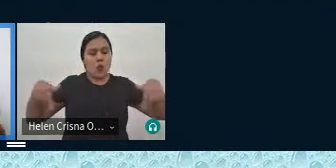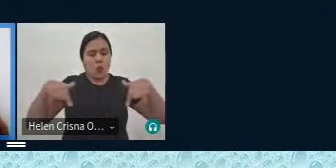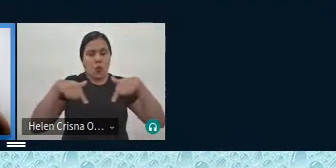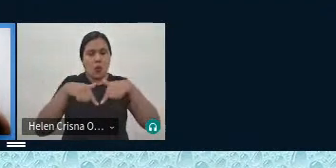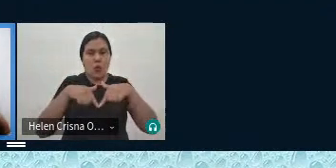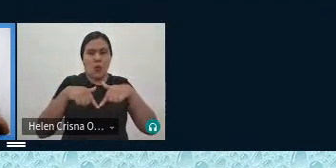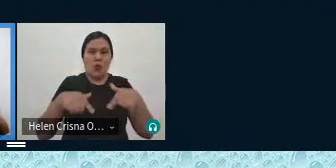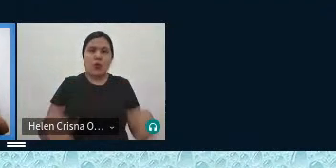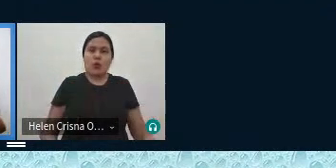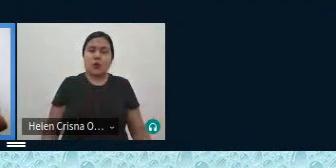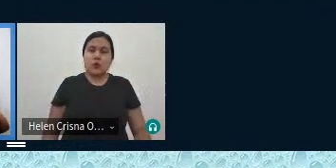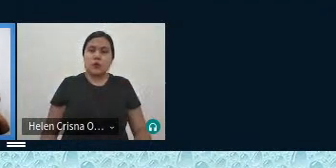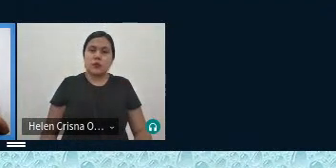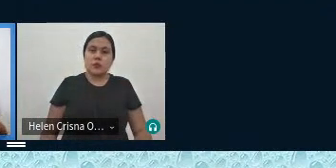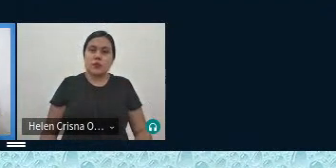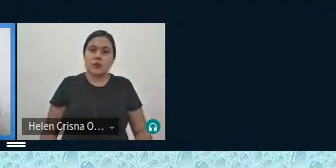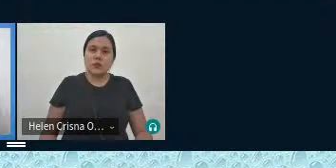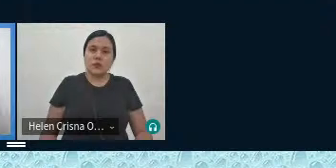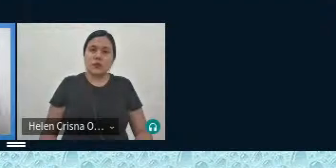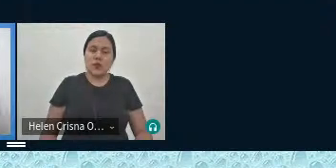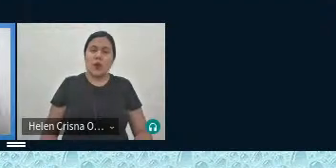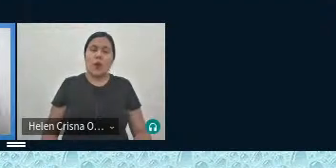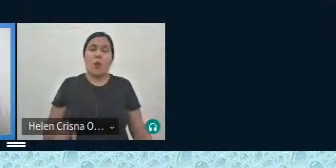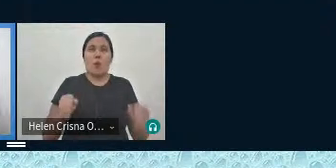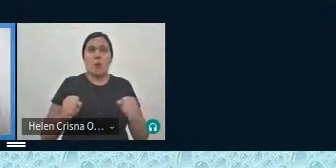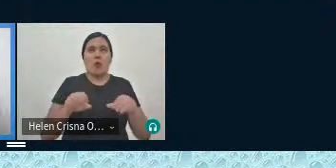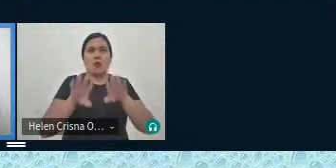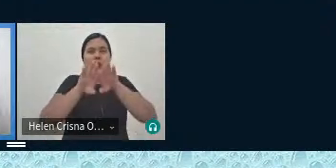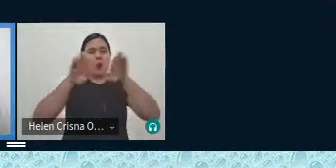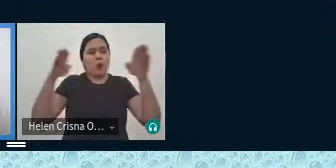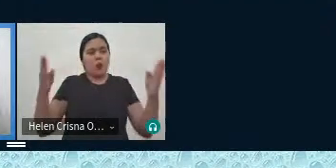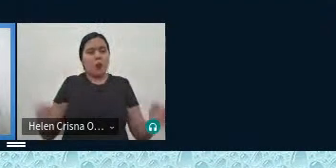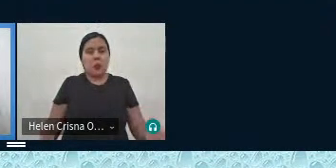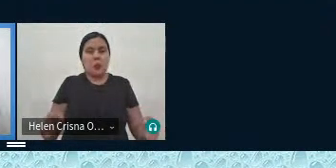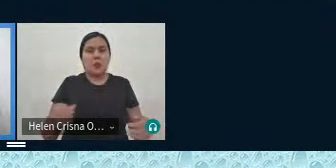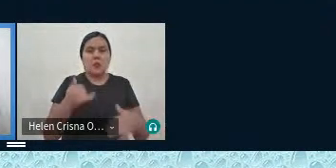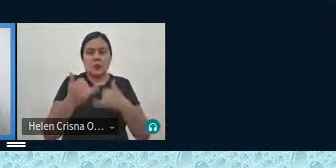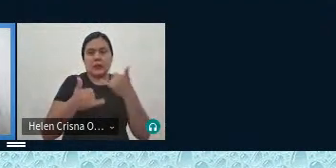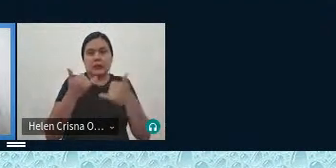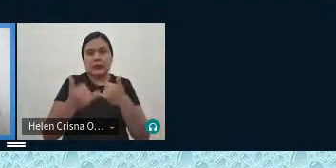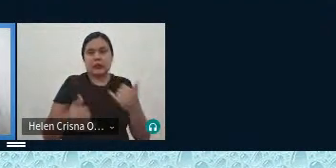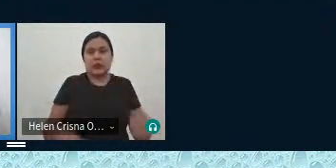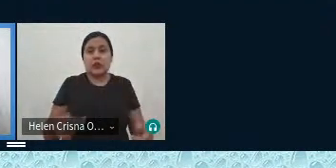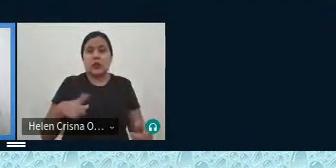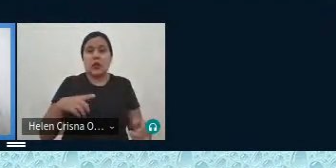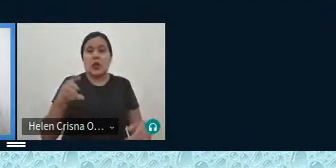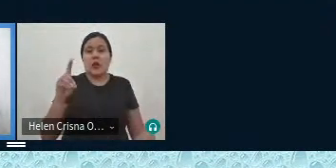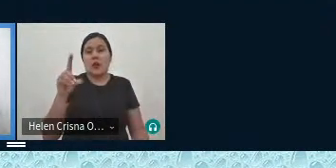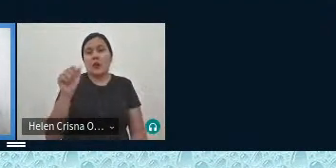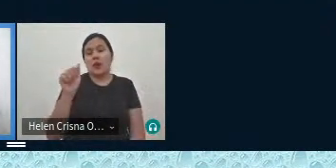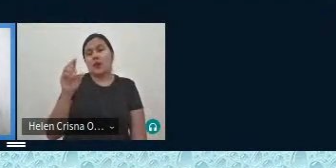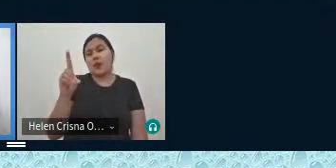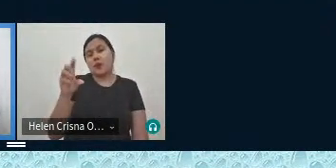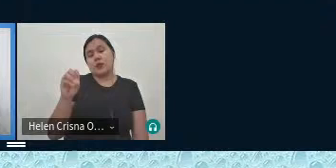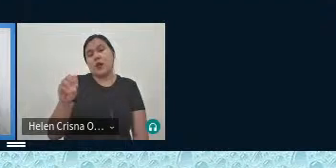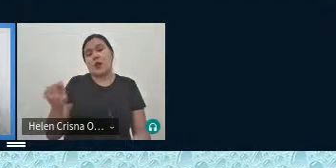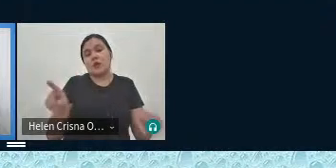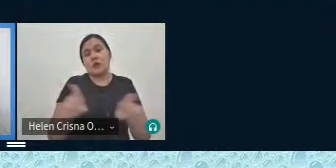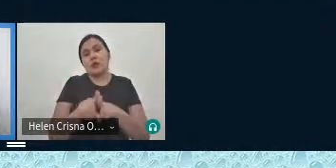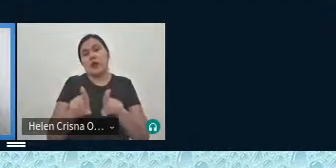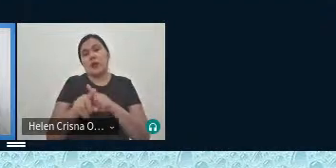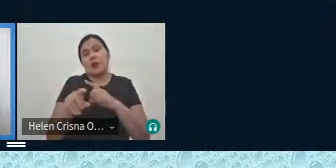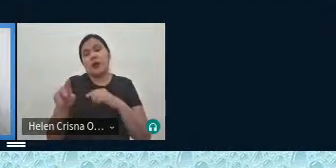ou pode ser em cima de uma mesa e vocês vão perceber que tem o dado e tem ali os